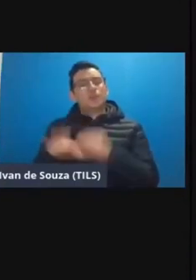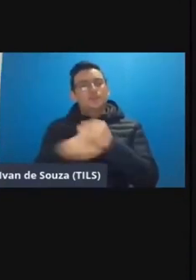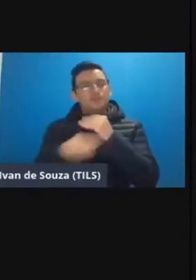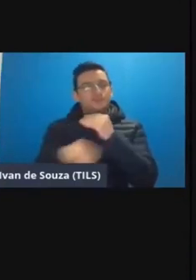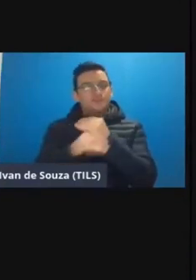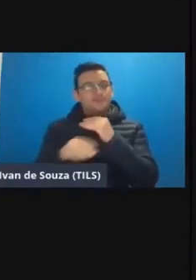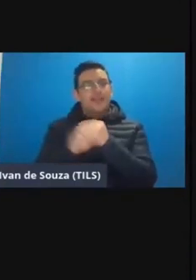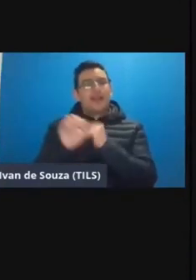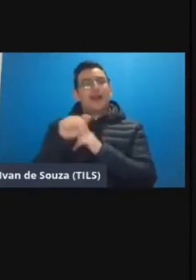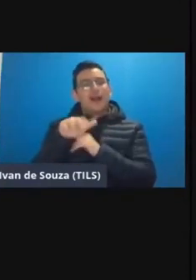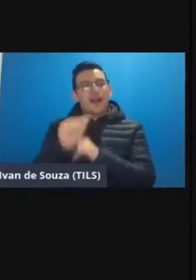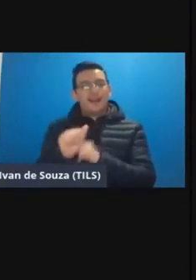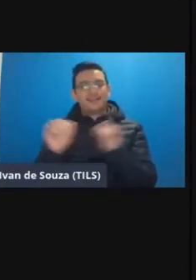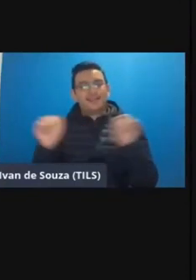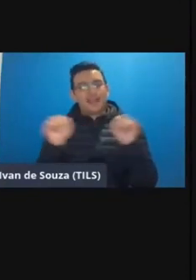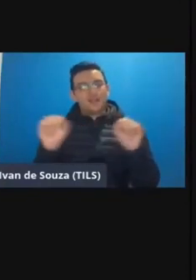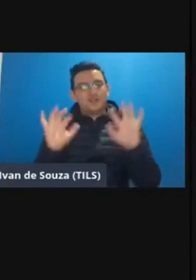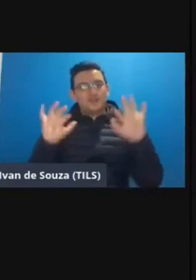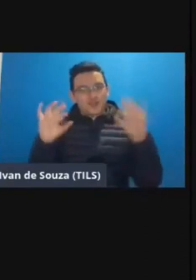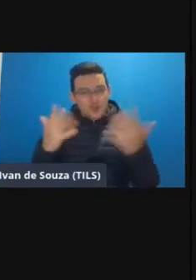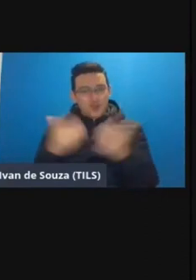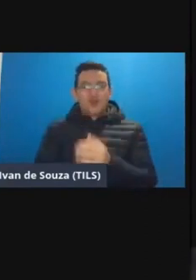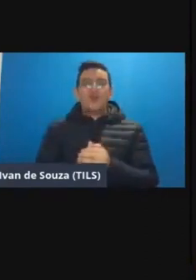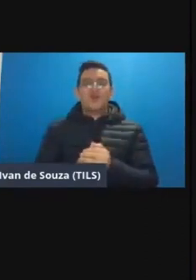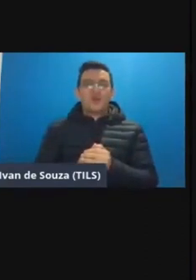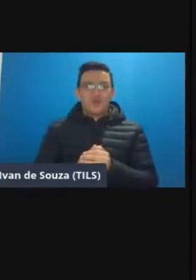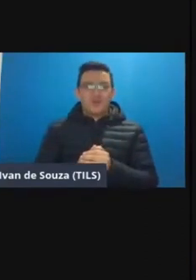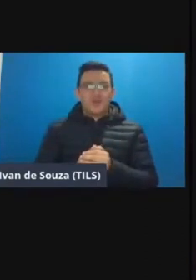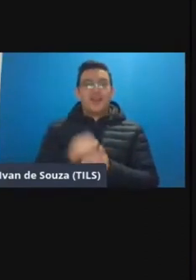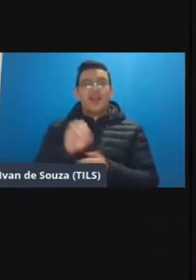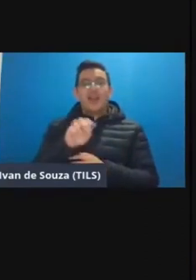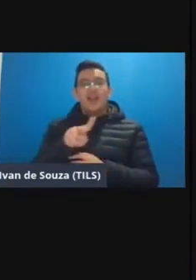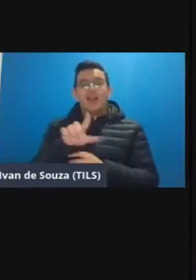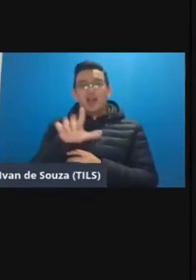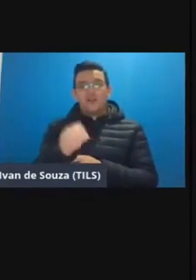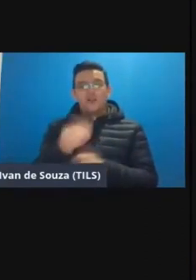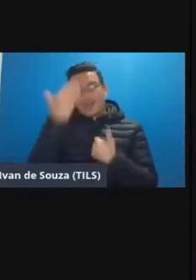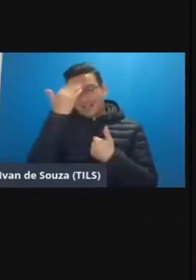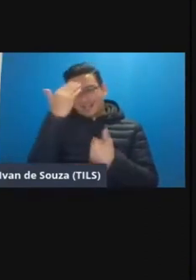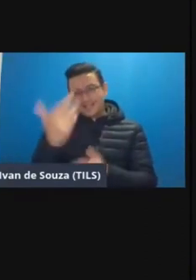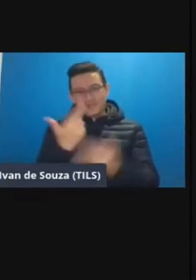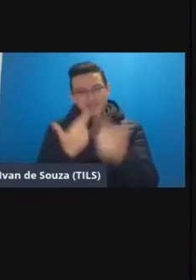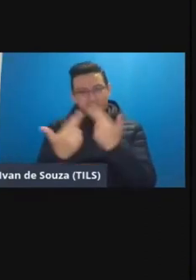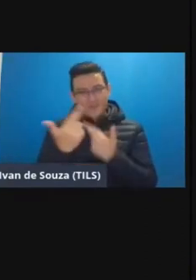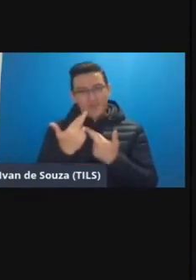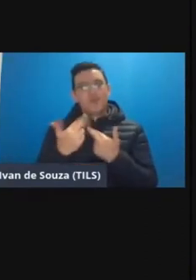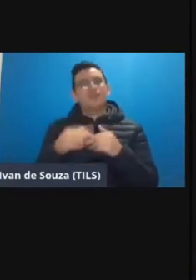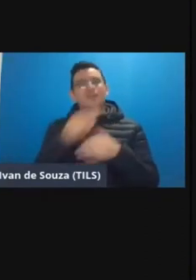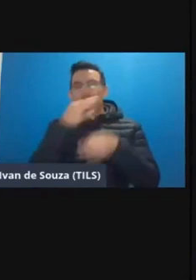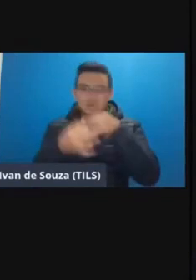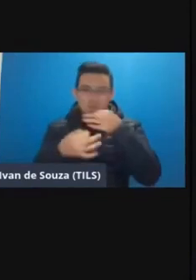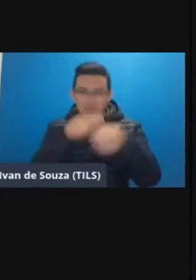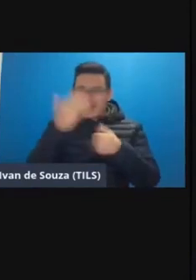Paula de Oliveira adorou escrever o show é o próprio Elvo agradecendo as respostas e os comentários